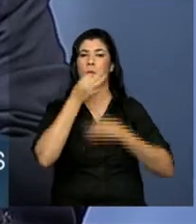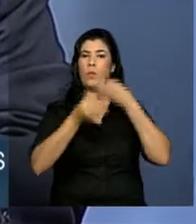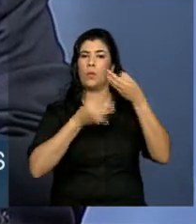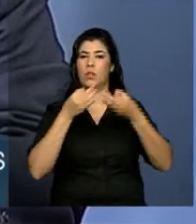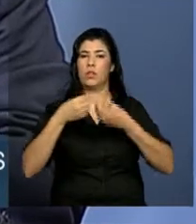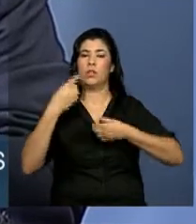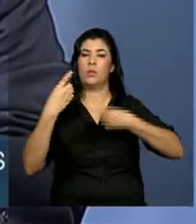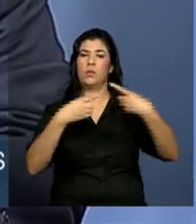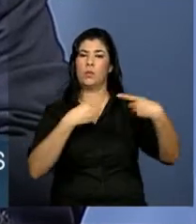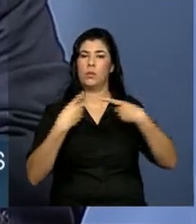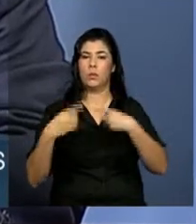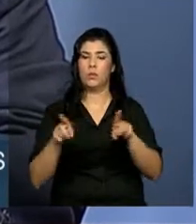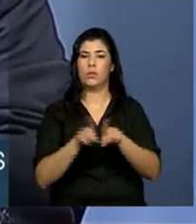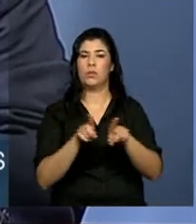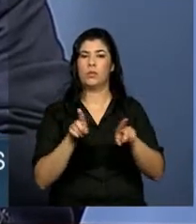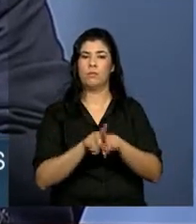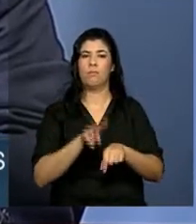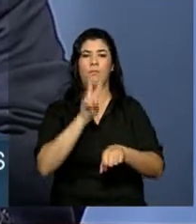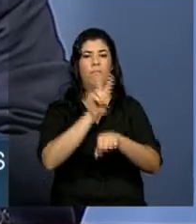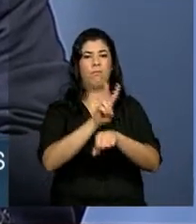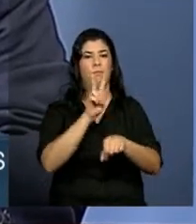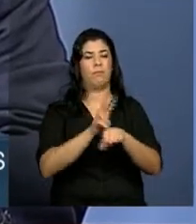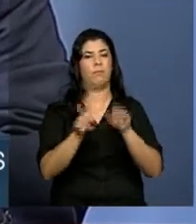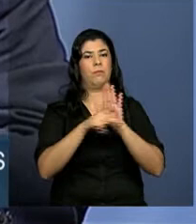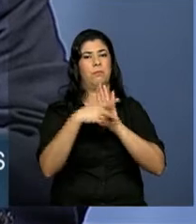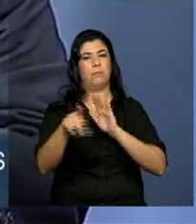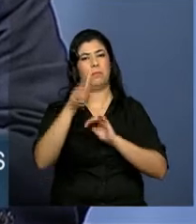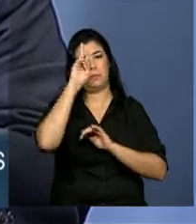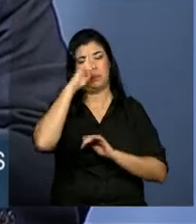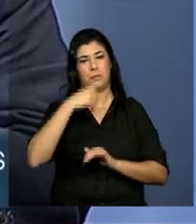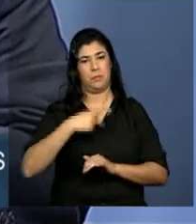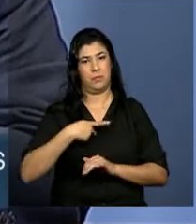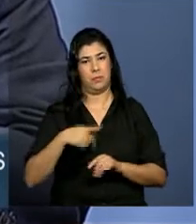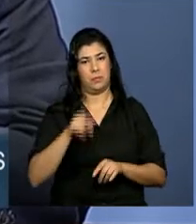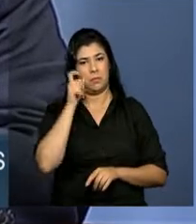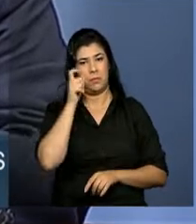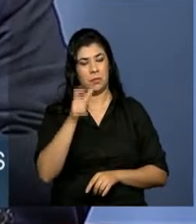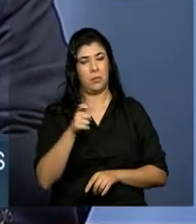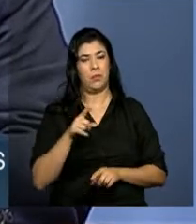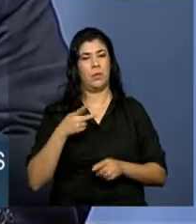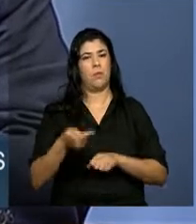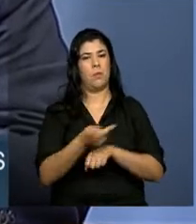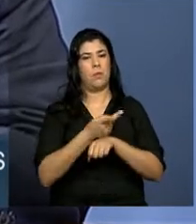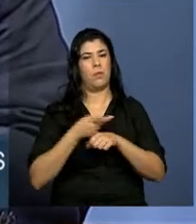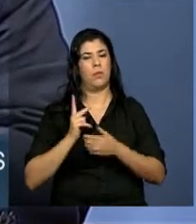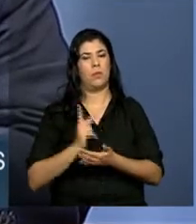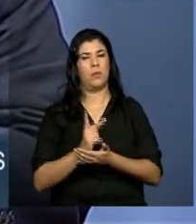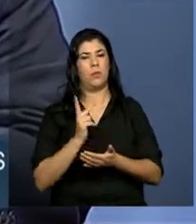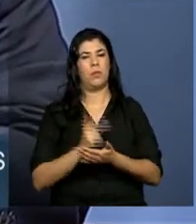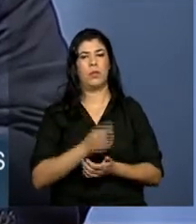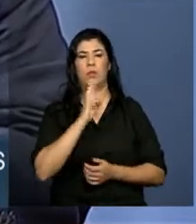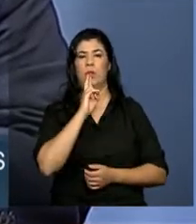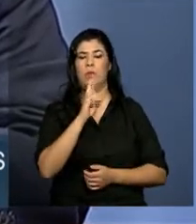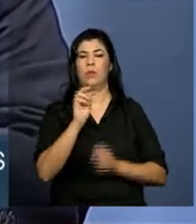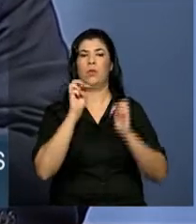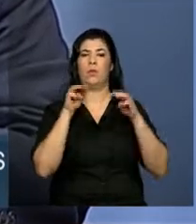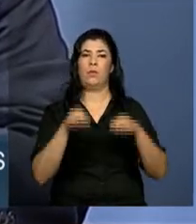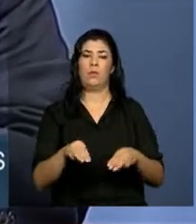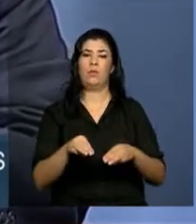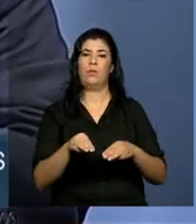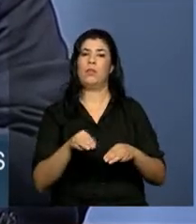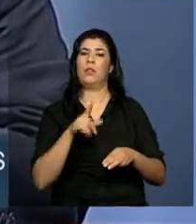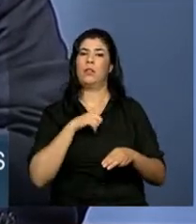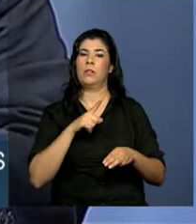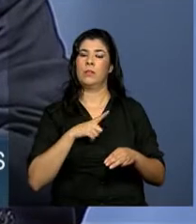discutir, mas sempre defendendo os seus interesses. E o que nós estamos buscando e buscaremos sempre é um resultado final equilibrado, que